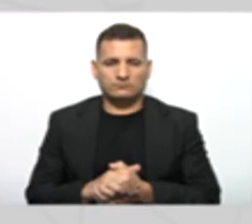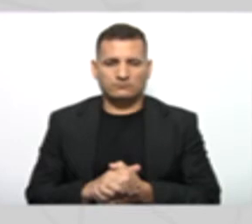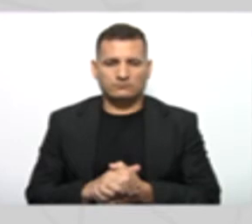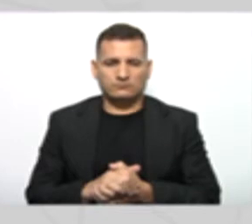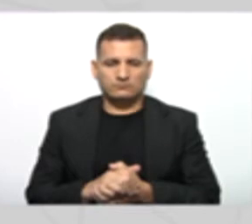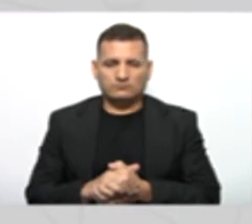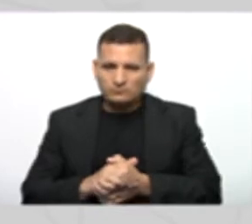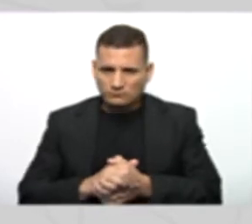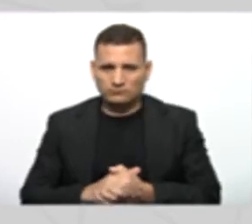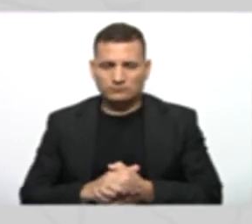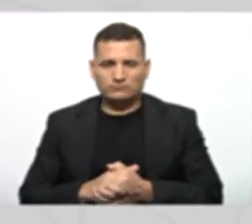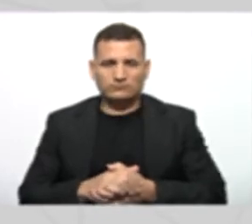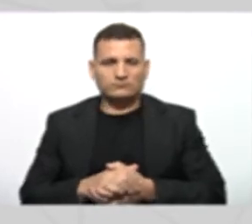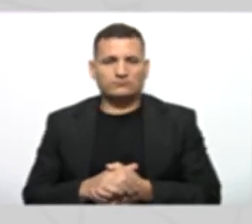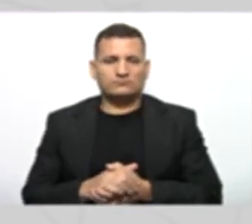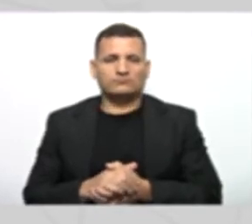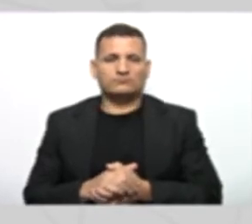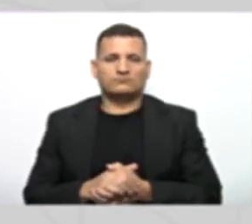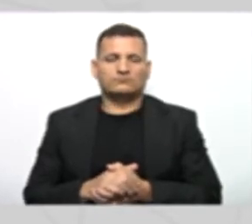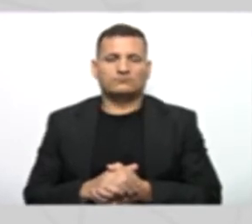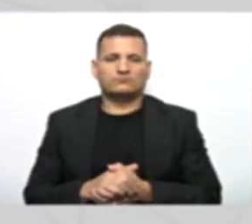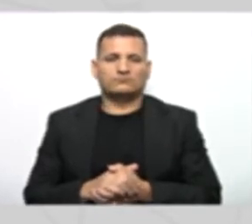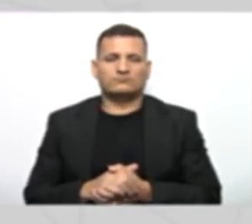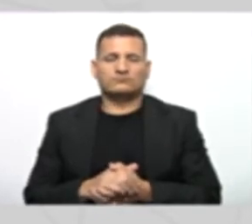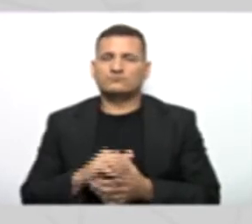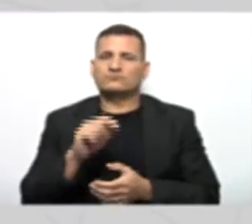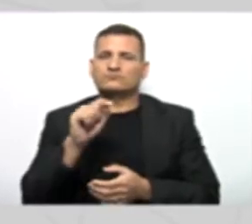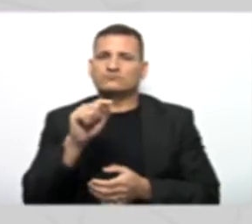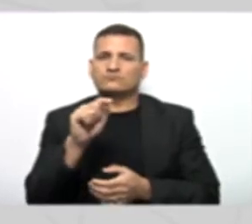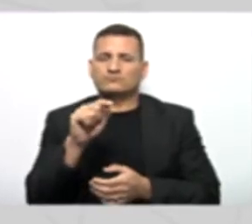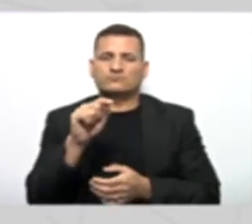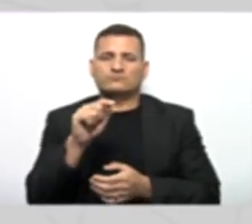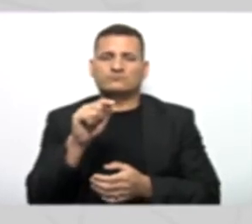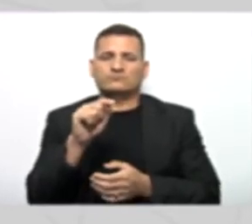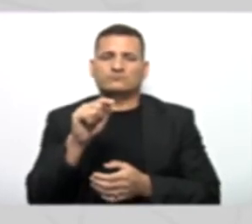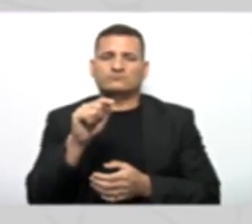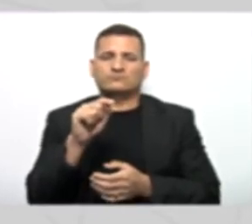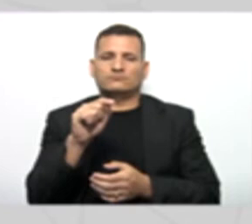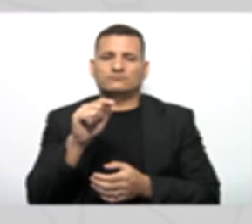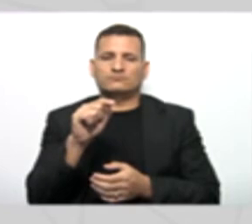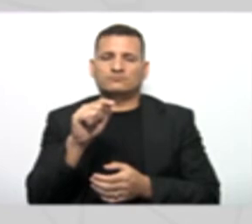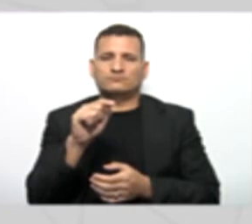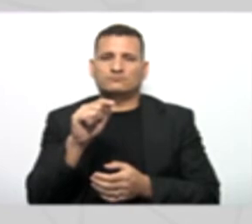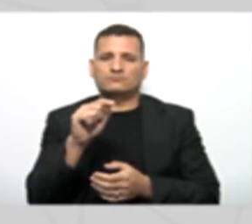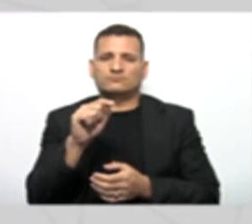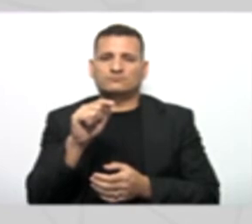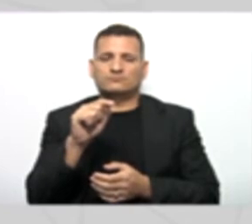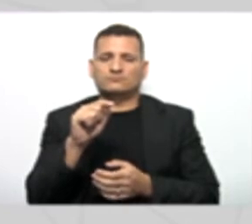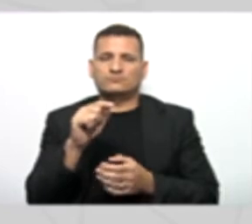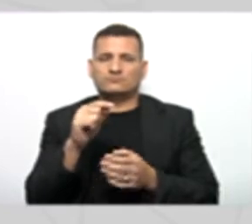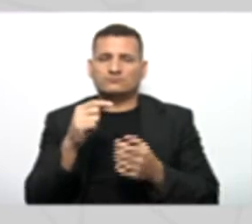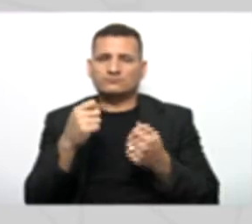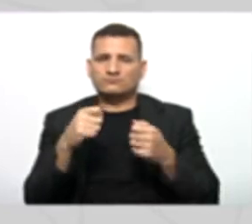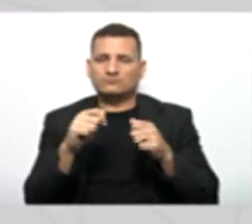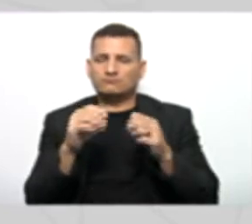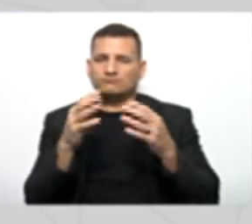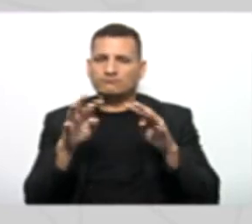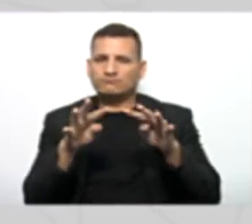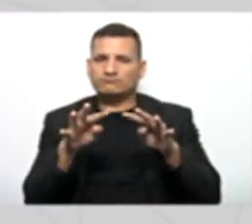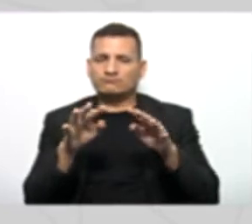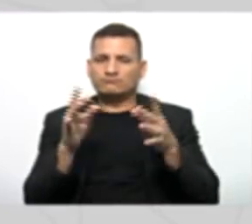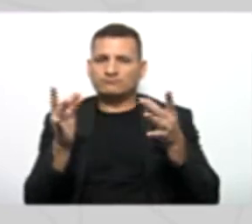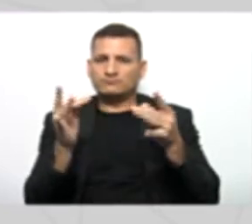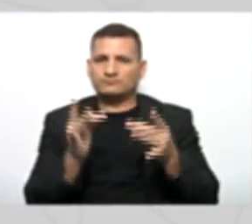self. Aqui, pessoal, no método construtor da classe pessoa física, nós precisamos se atentar a um pequeno detalhe.